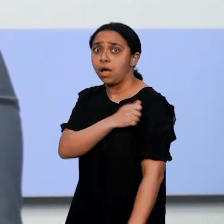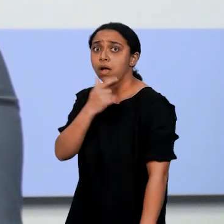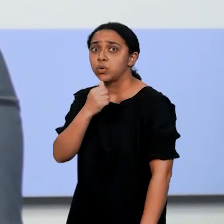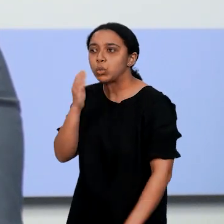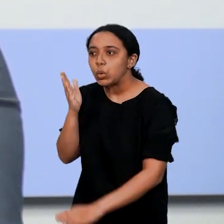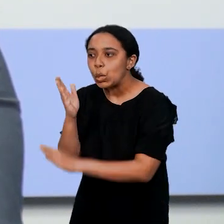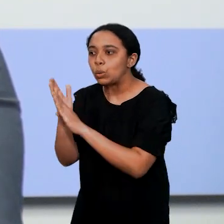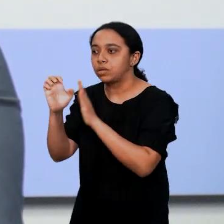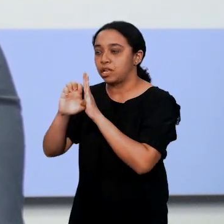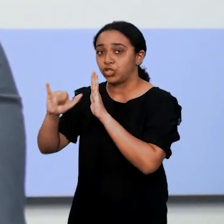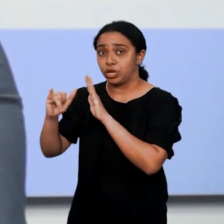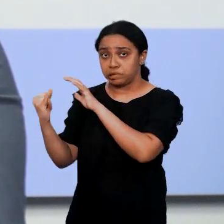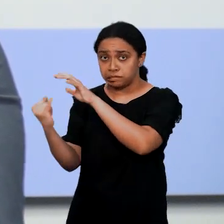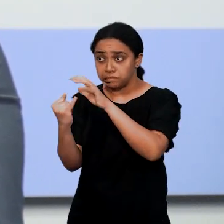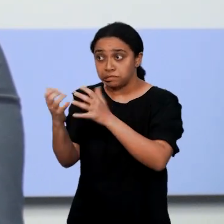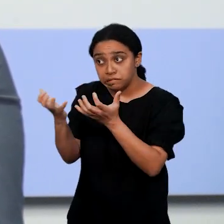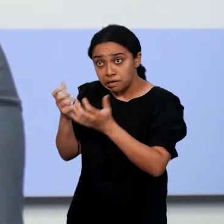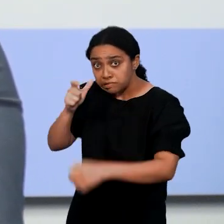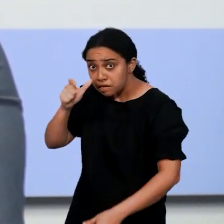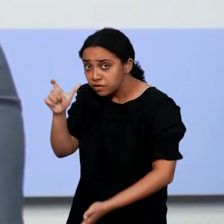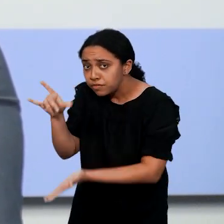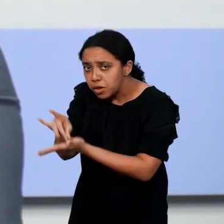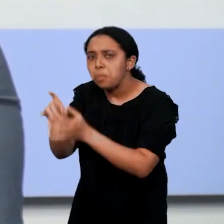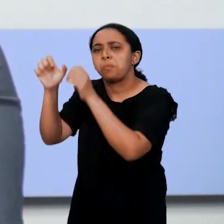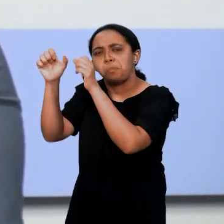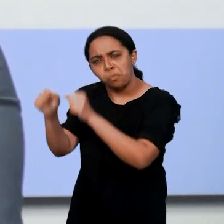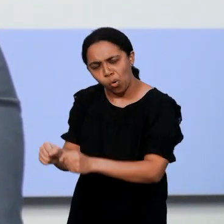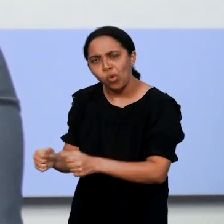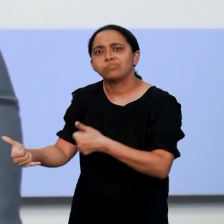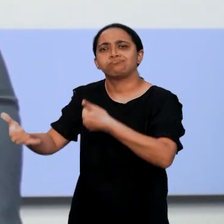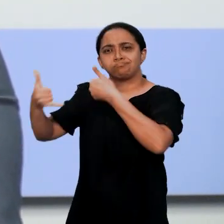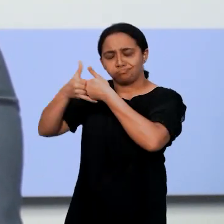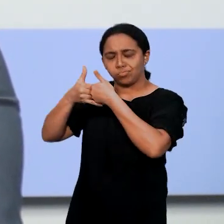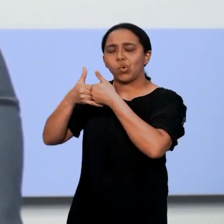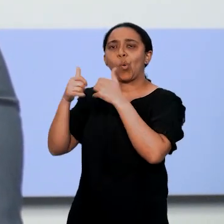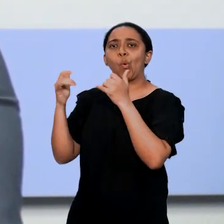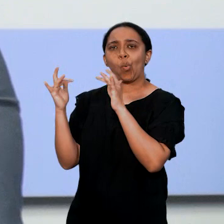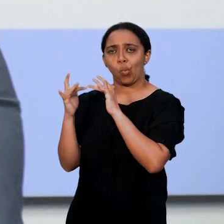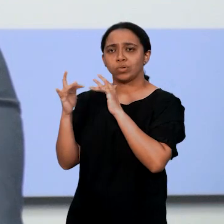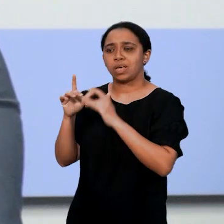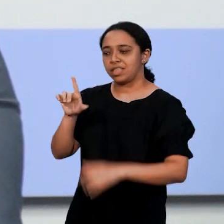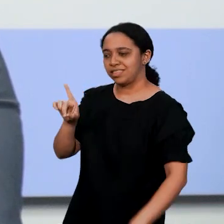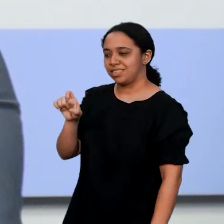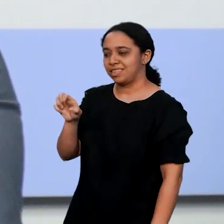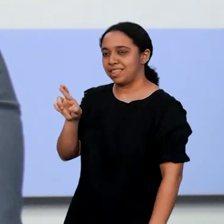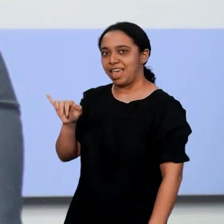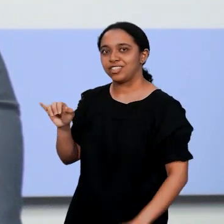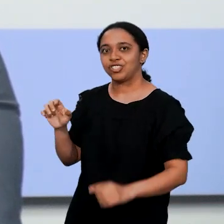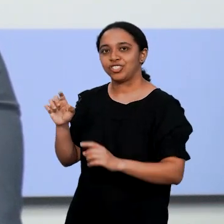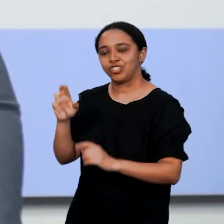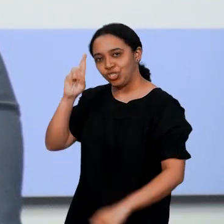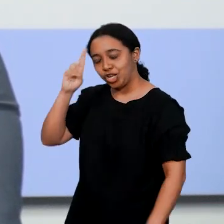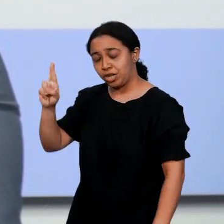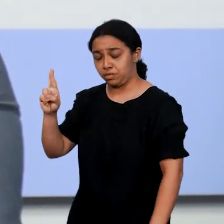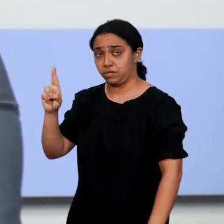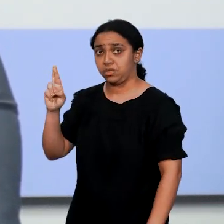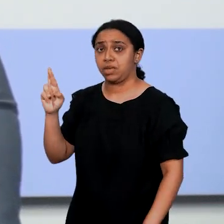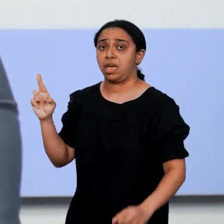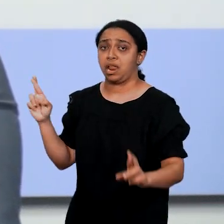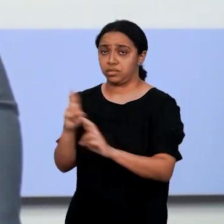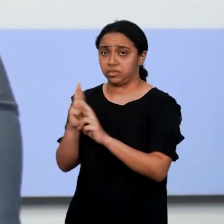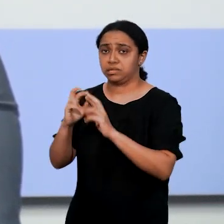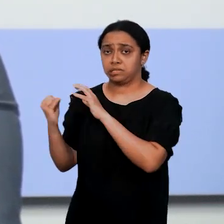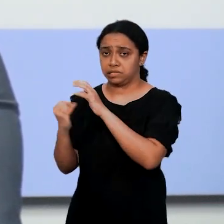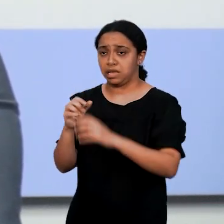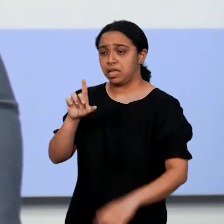aluno que encontrar um edital internacional e que tenha interesse, podem também entrar em contato conosco na Diretoria de Relações Internacionais. O e